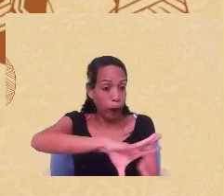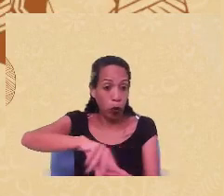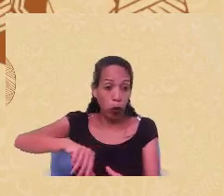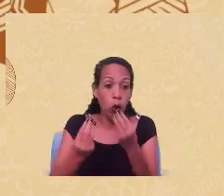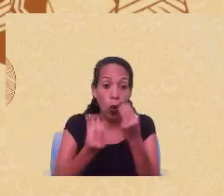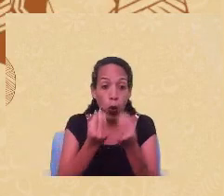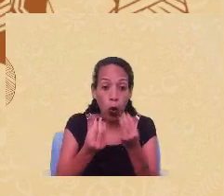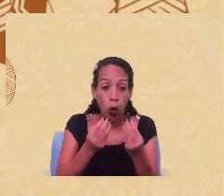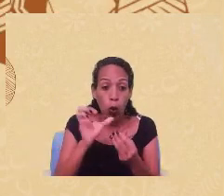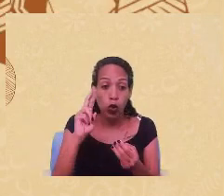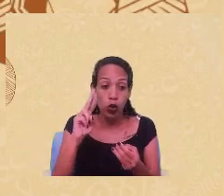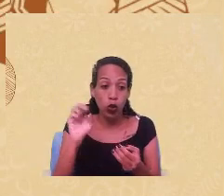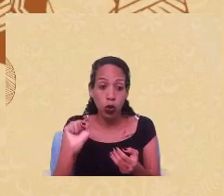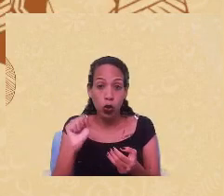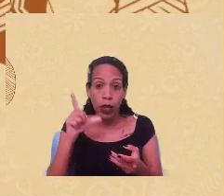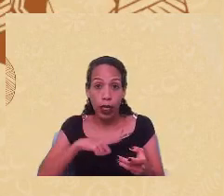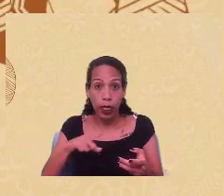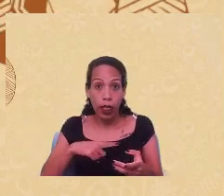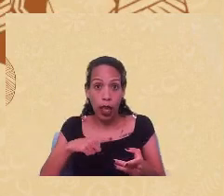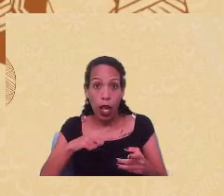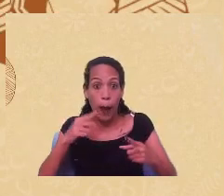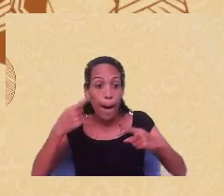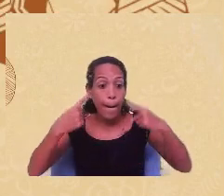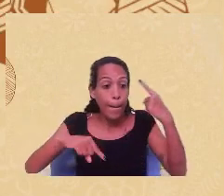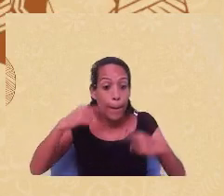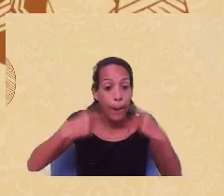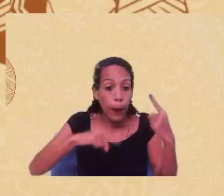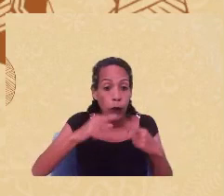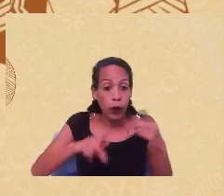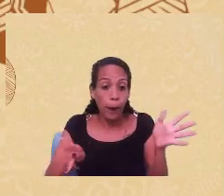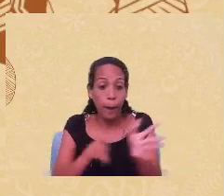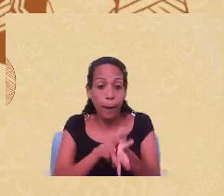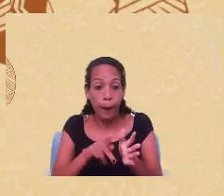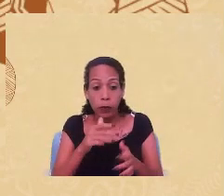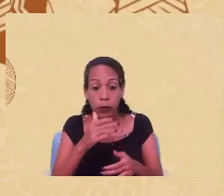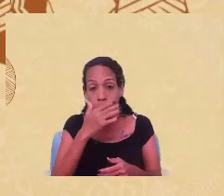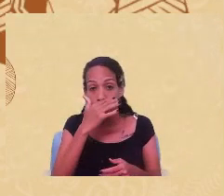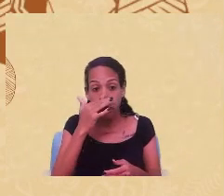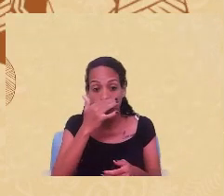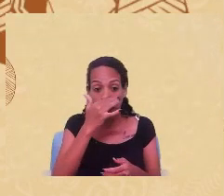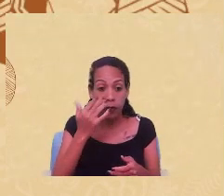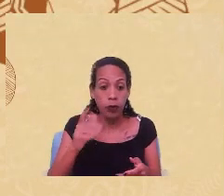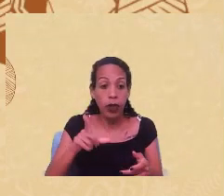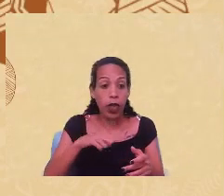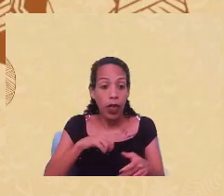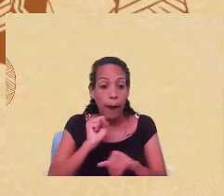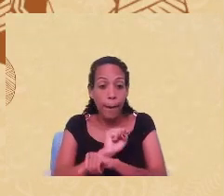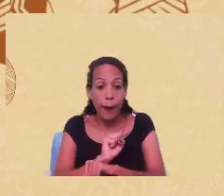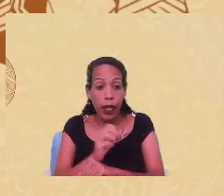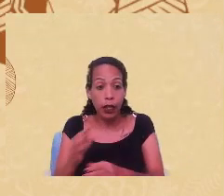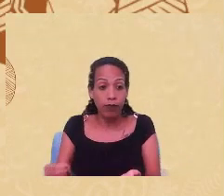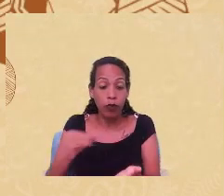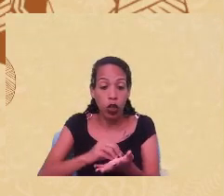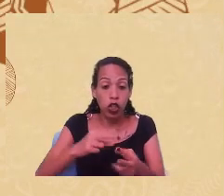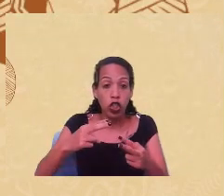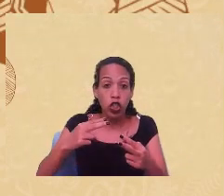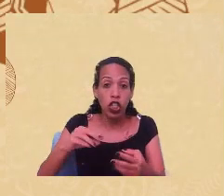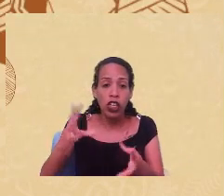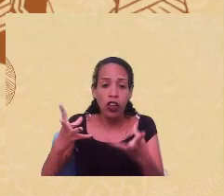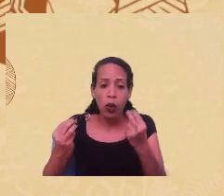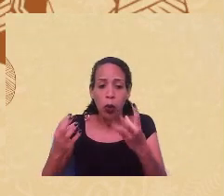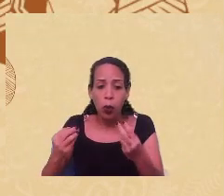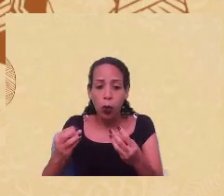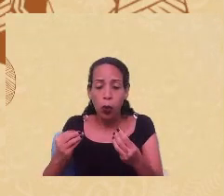que tem políticas particulares para atingir as diversas singularidades.